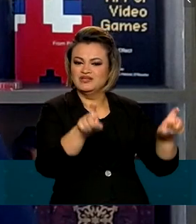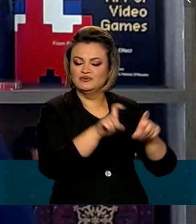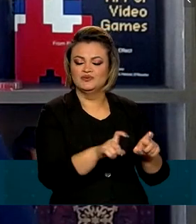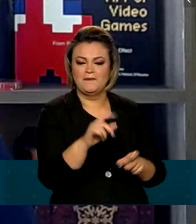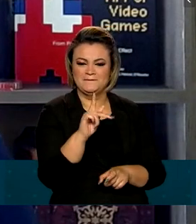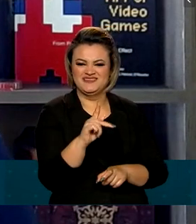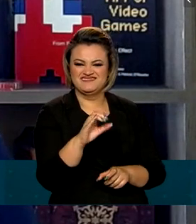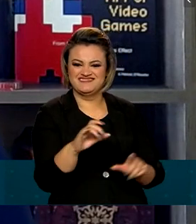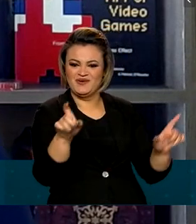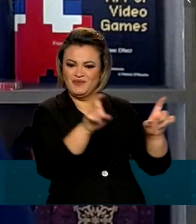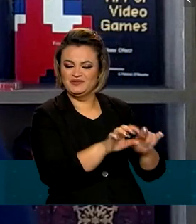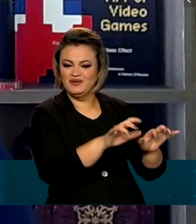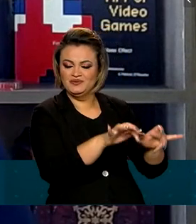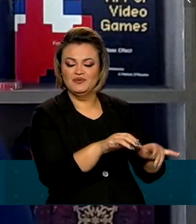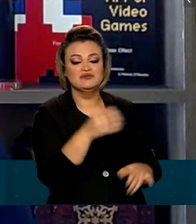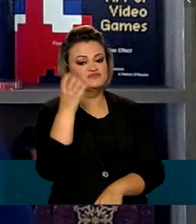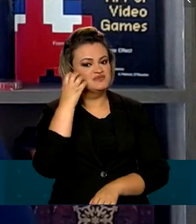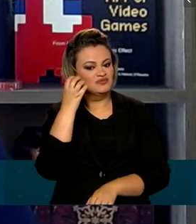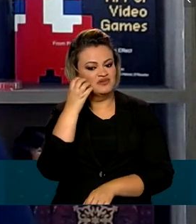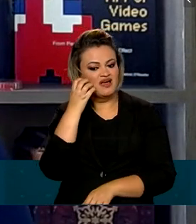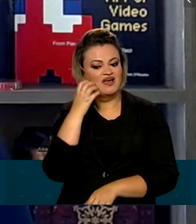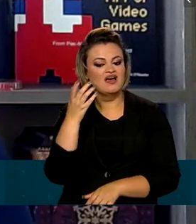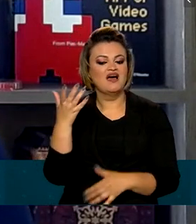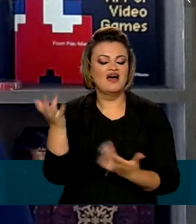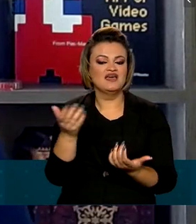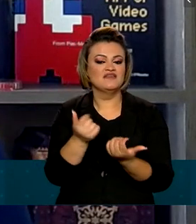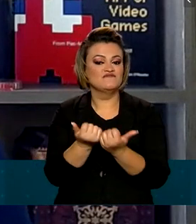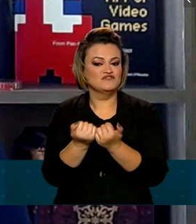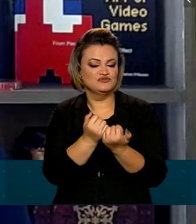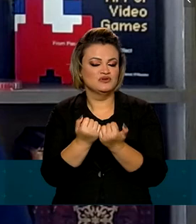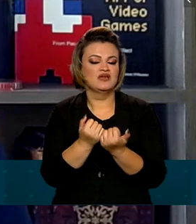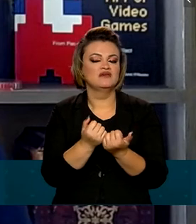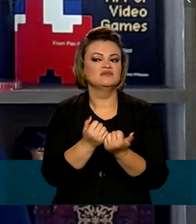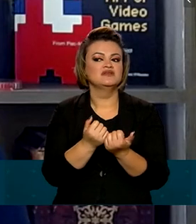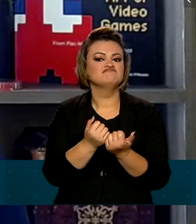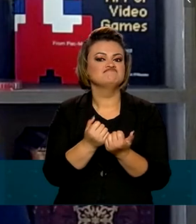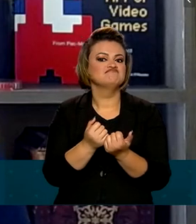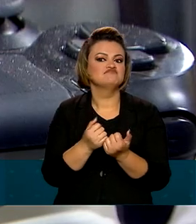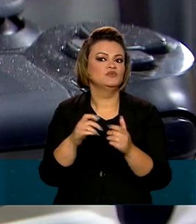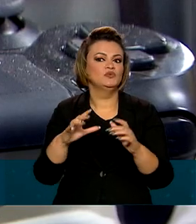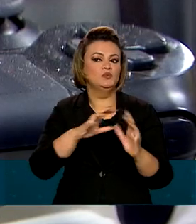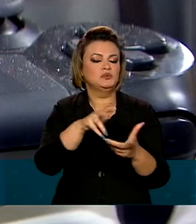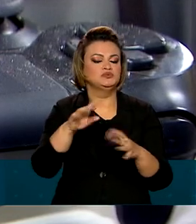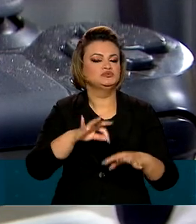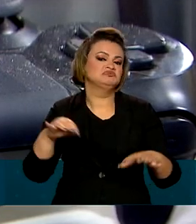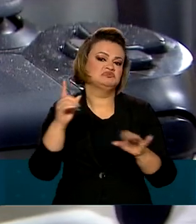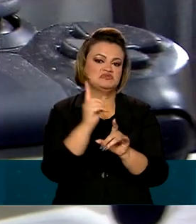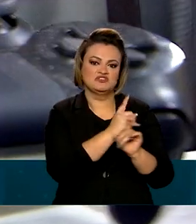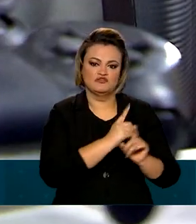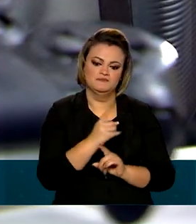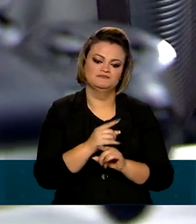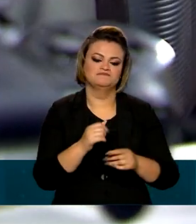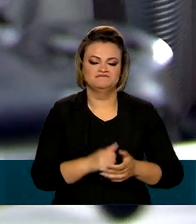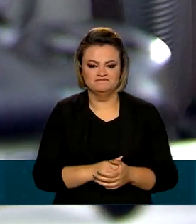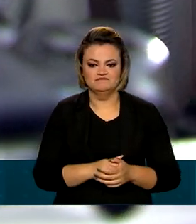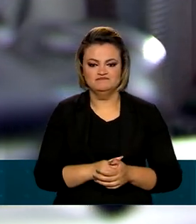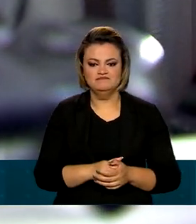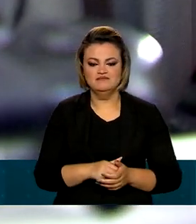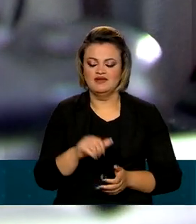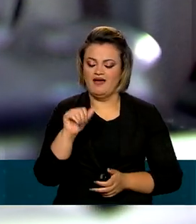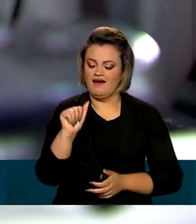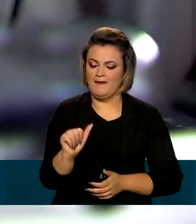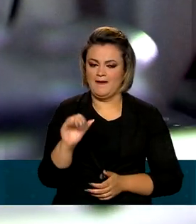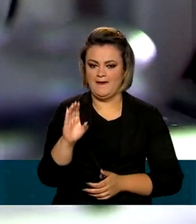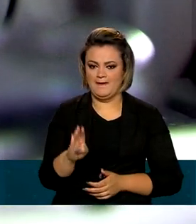o PC e os celulares, os jogos passaram a ser desenvolvidos em todas as partes do mundo. De acordo com um levantamento da Abra